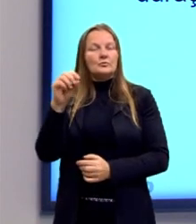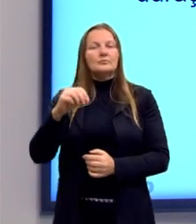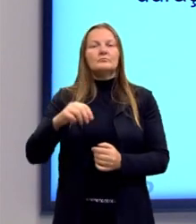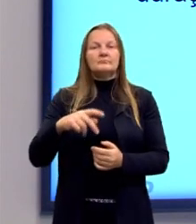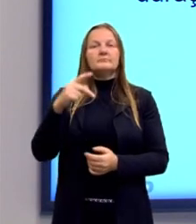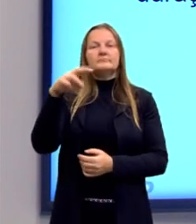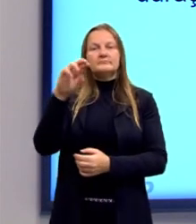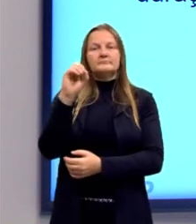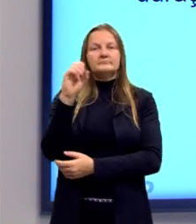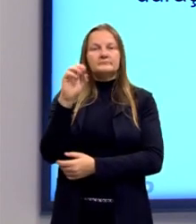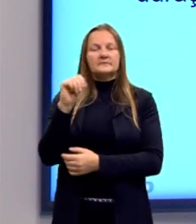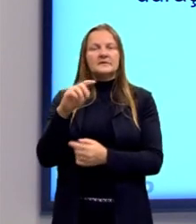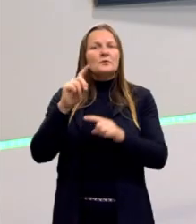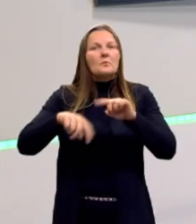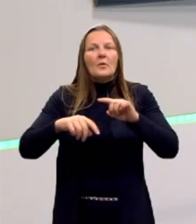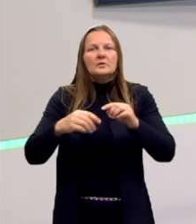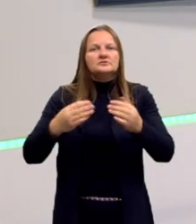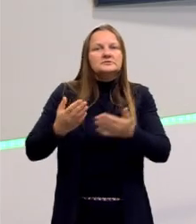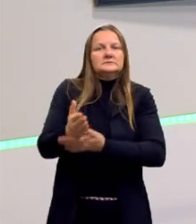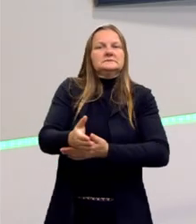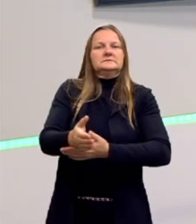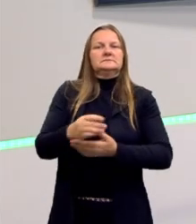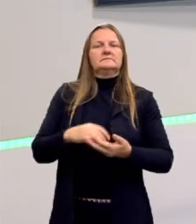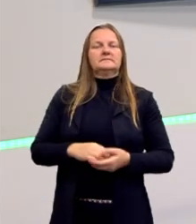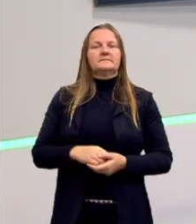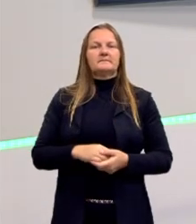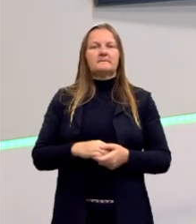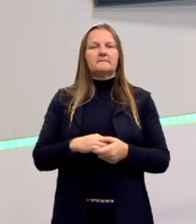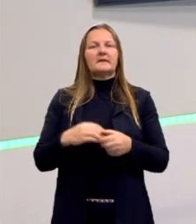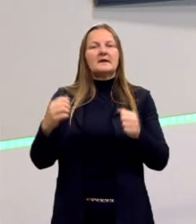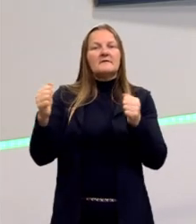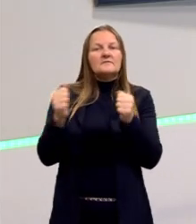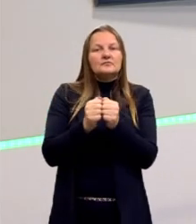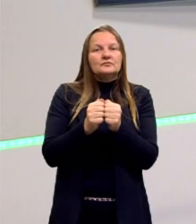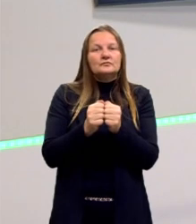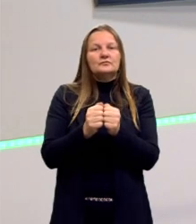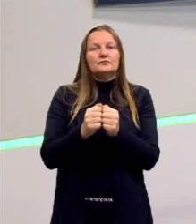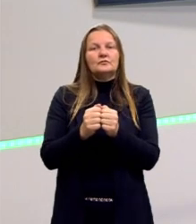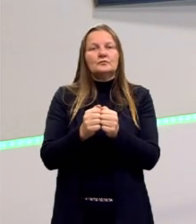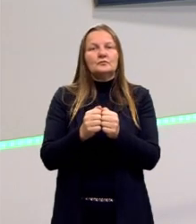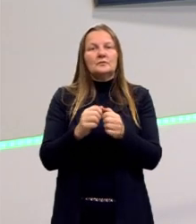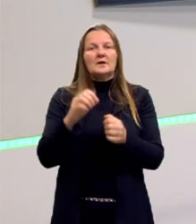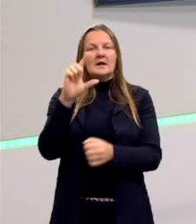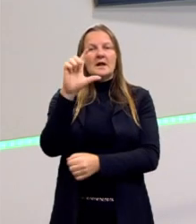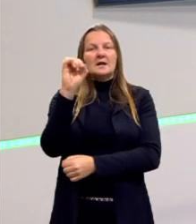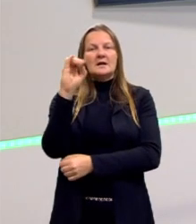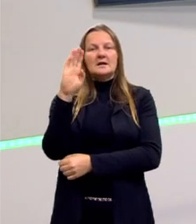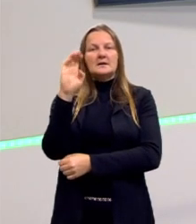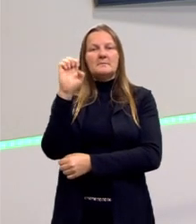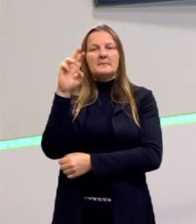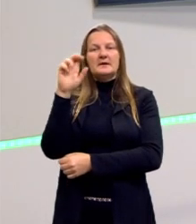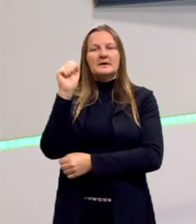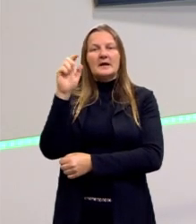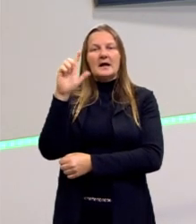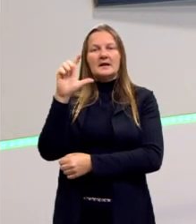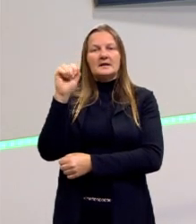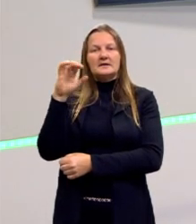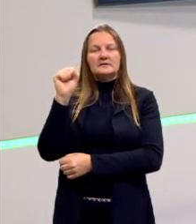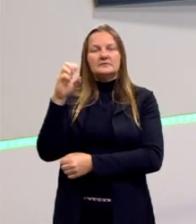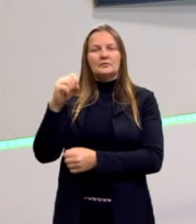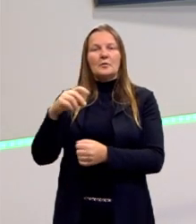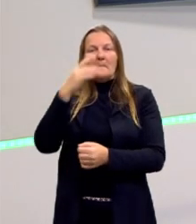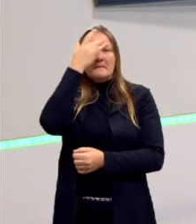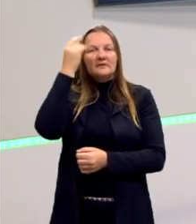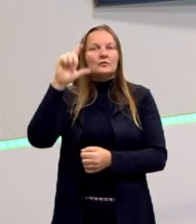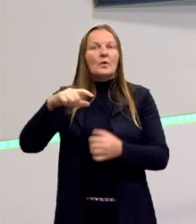Esse artigo, bem ligado ao liberalismo, a questão da propriedade. Essa aqui é uma ideia bem do John Luke, que as pessoas livres